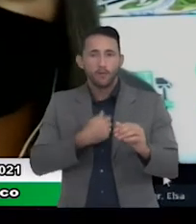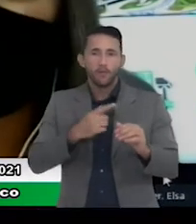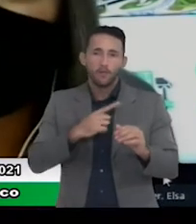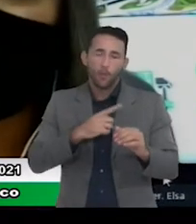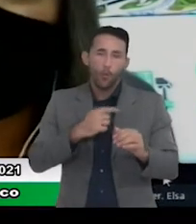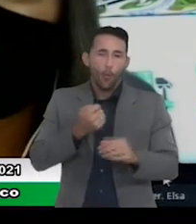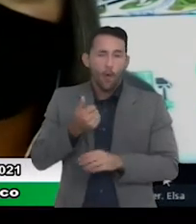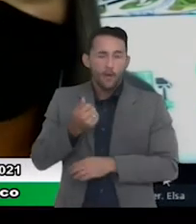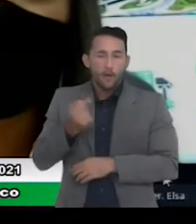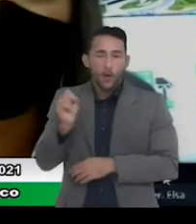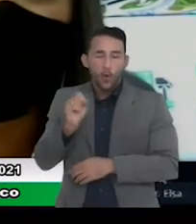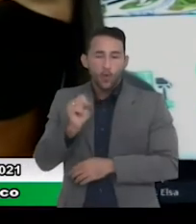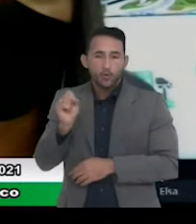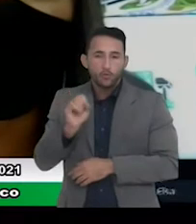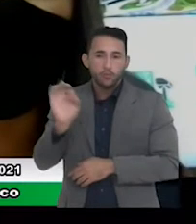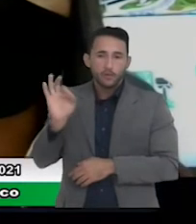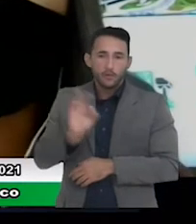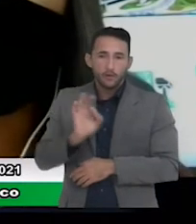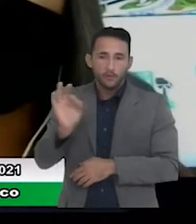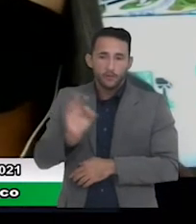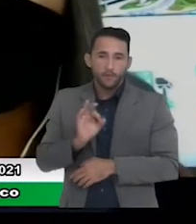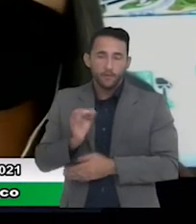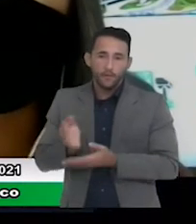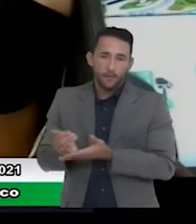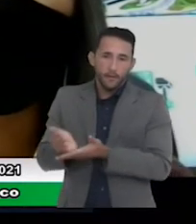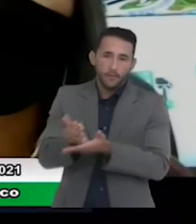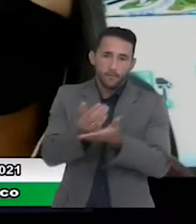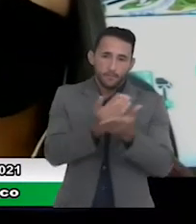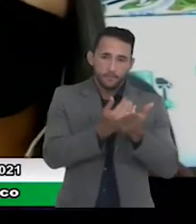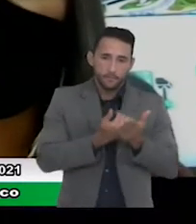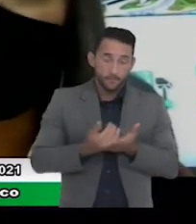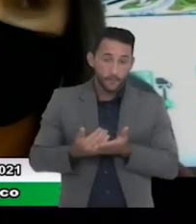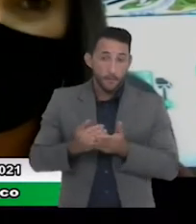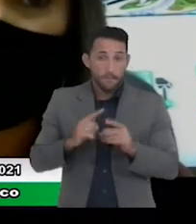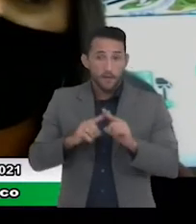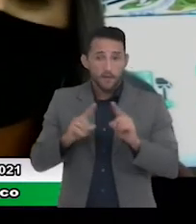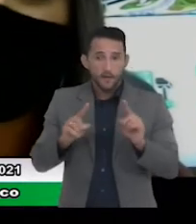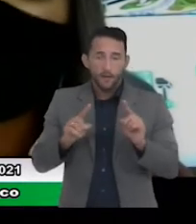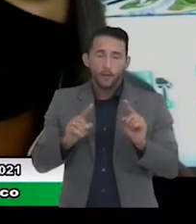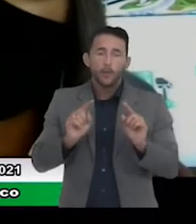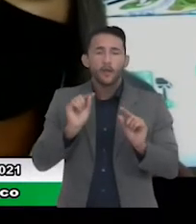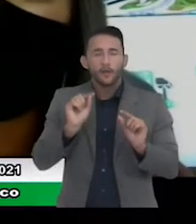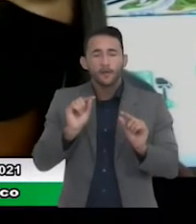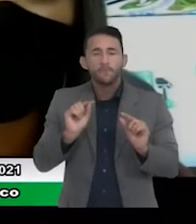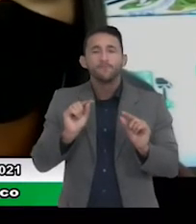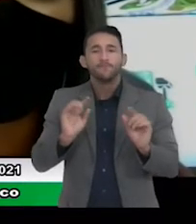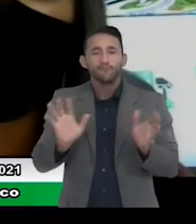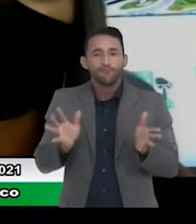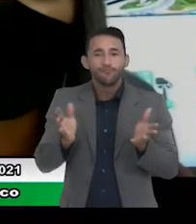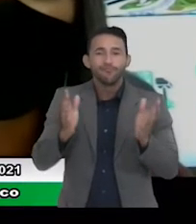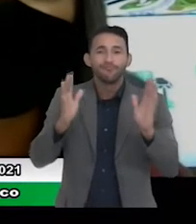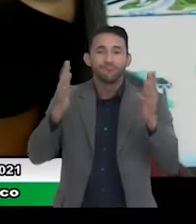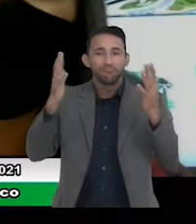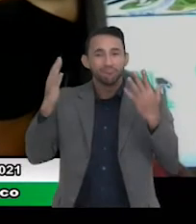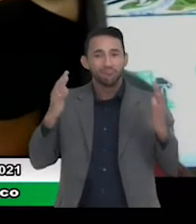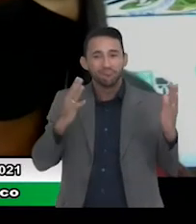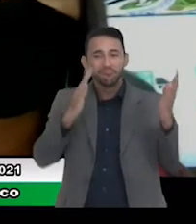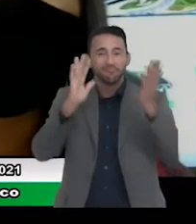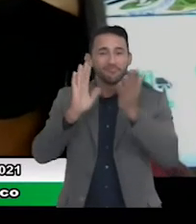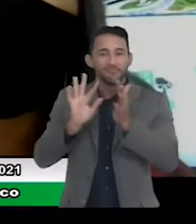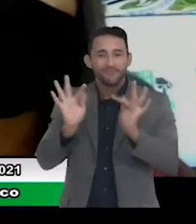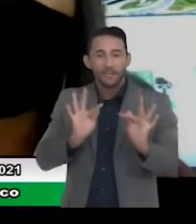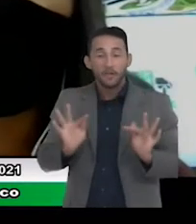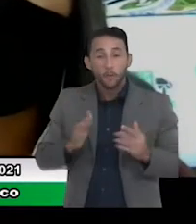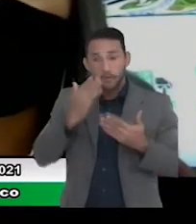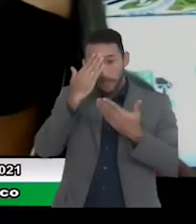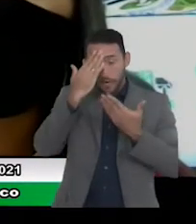% de receita como apresentado pela Karine isso é motivo de comemoração muito obrigada Karine muito obrigada aos vereadores